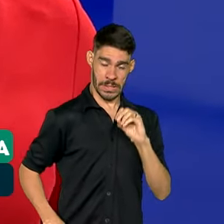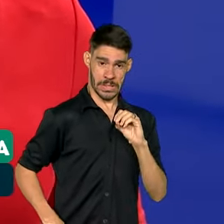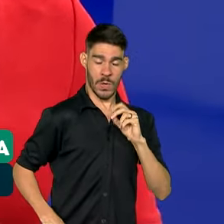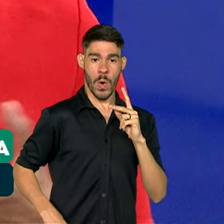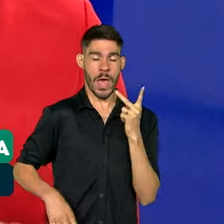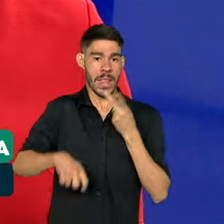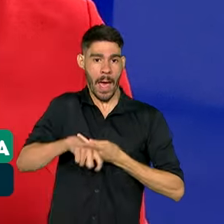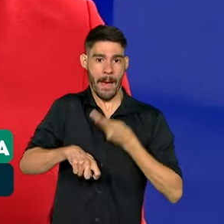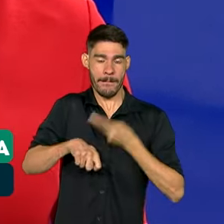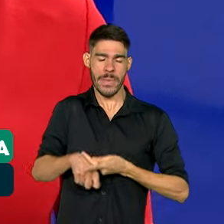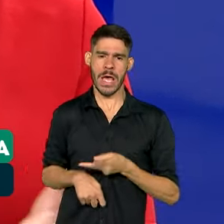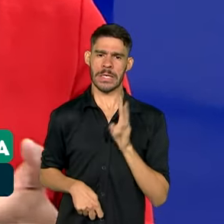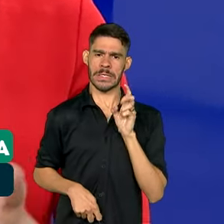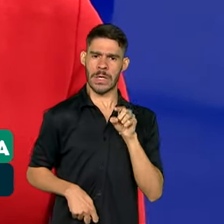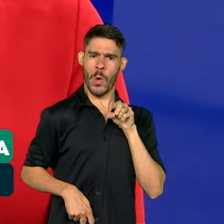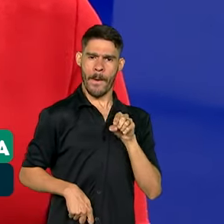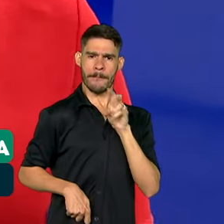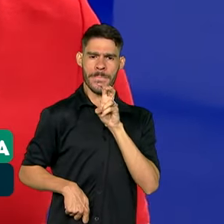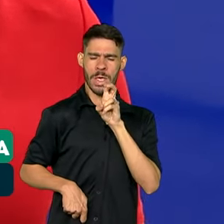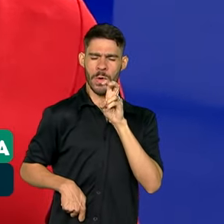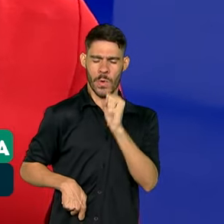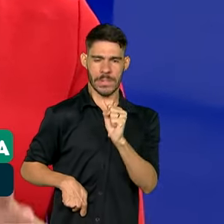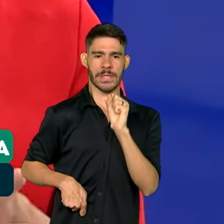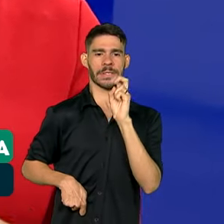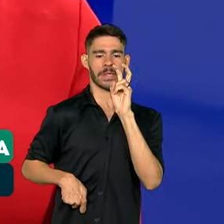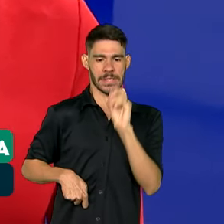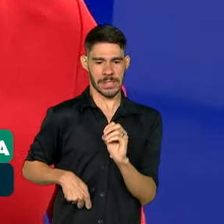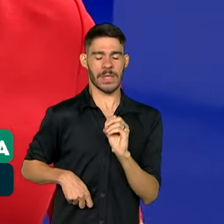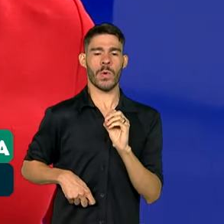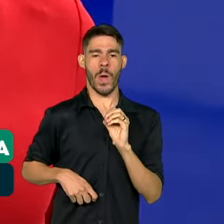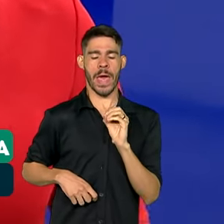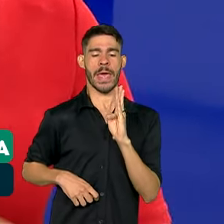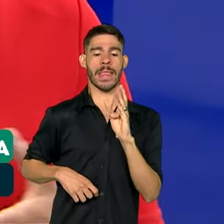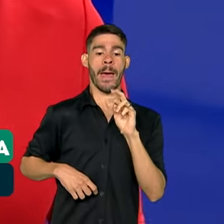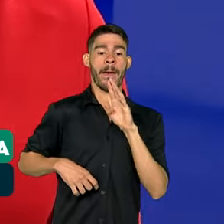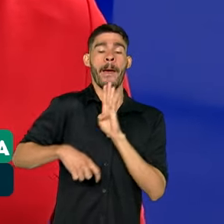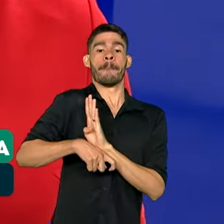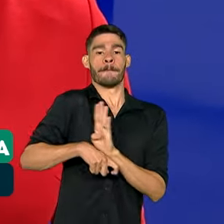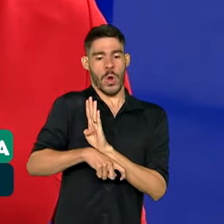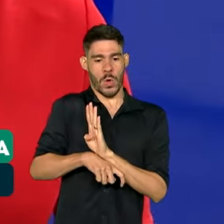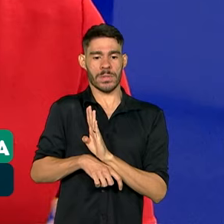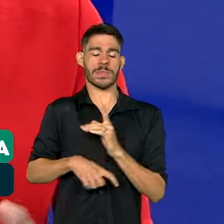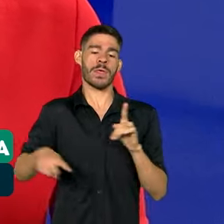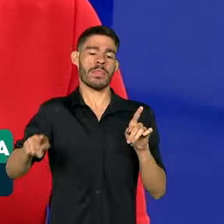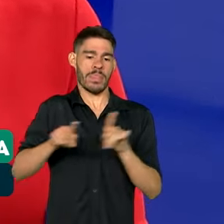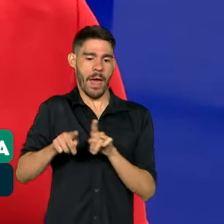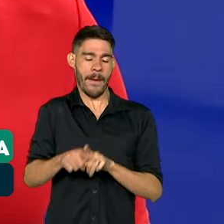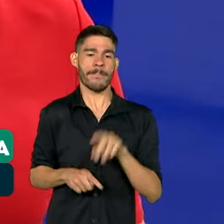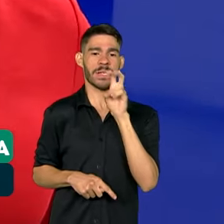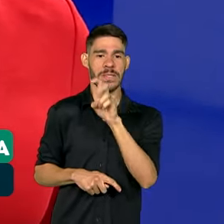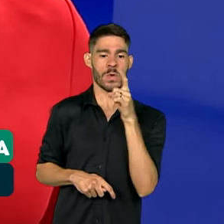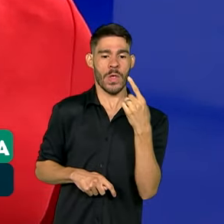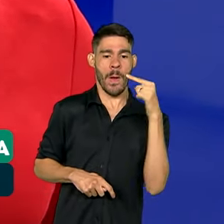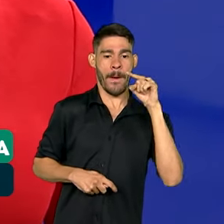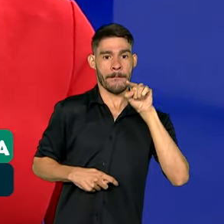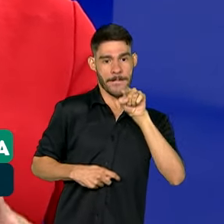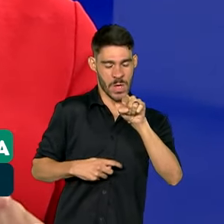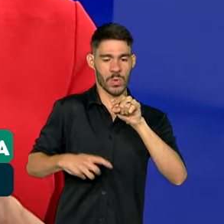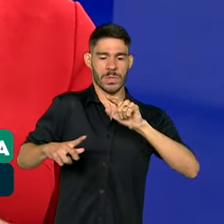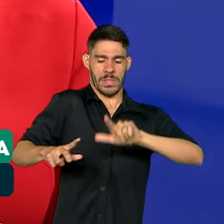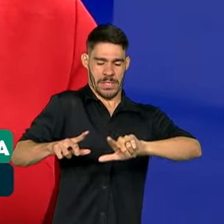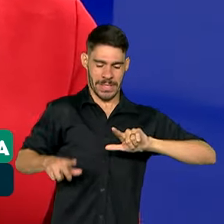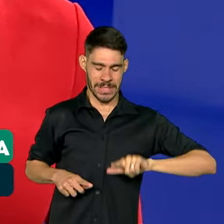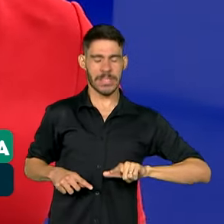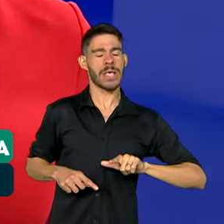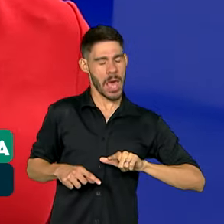de prata e 5.850 de bronze. Além disso, tem 51 mil certificados